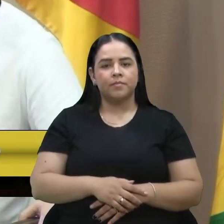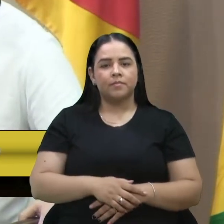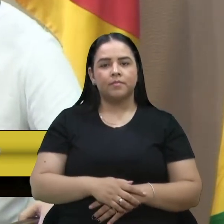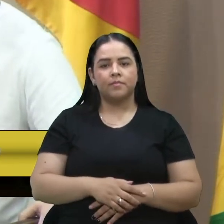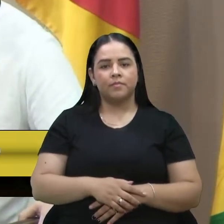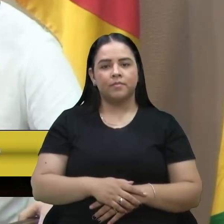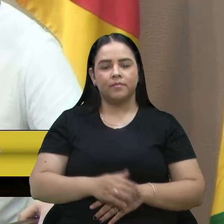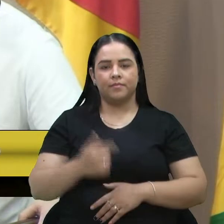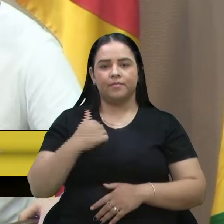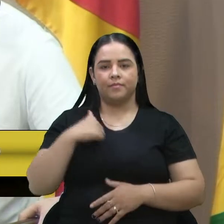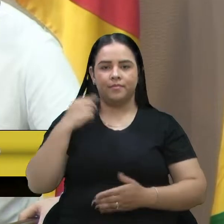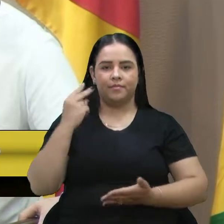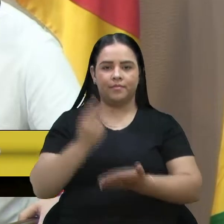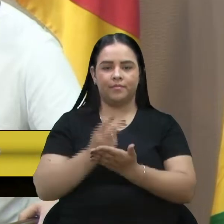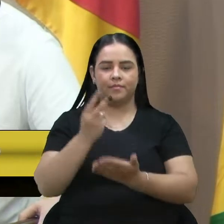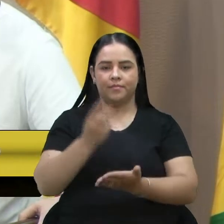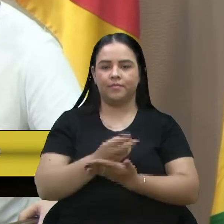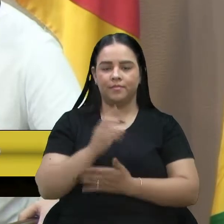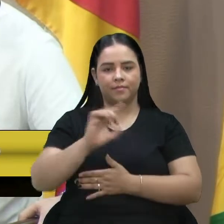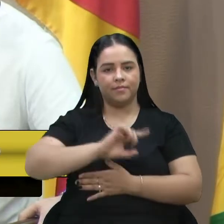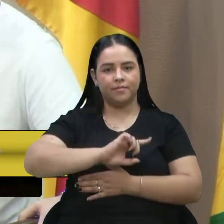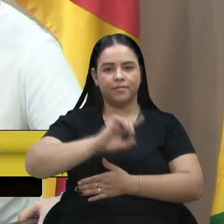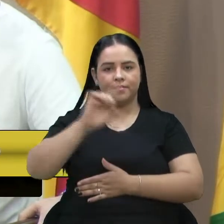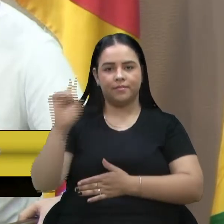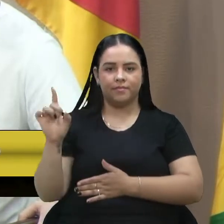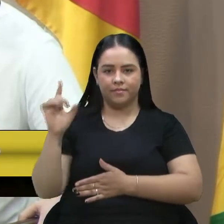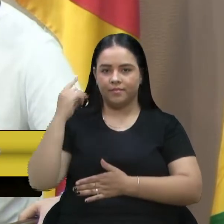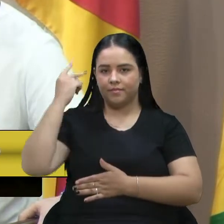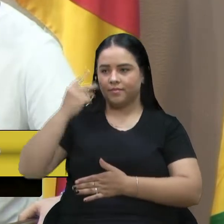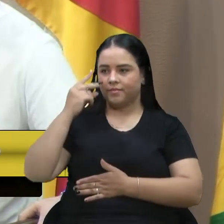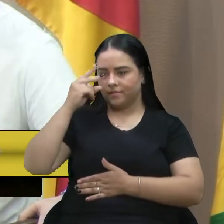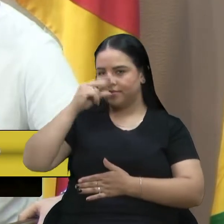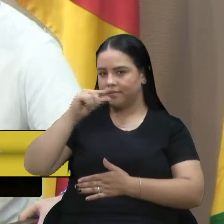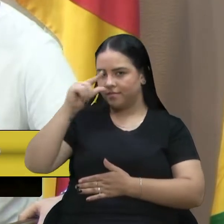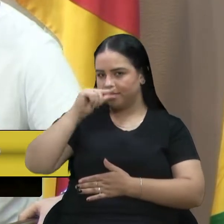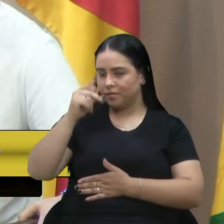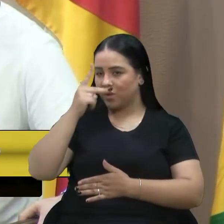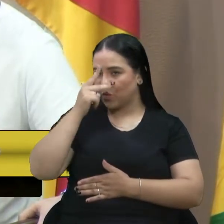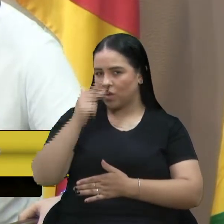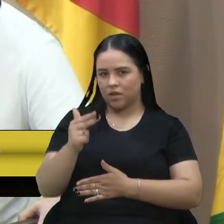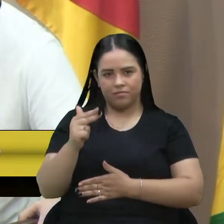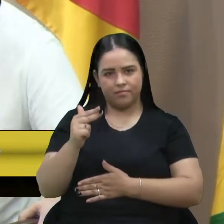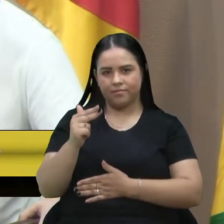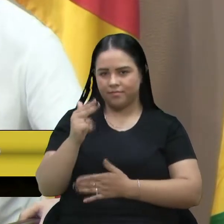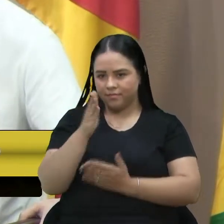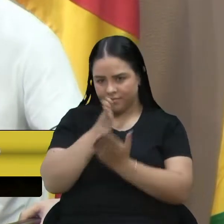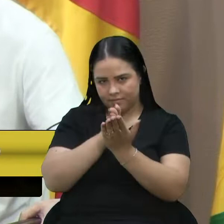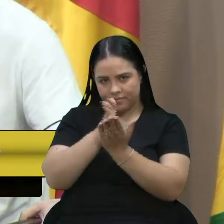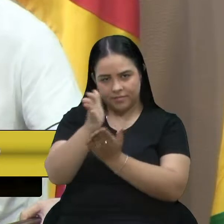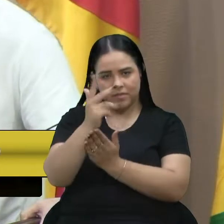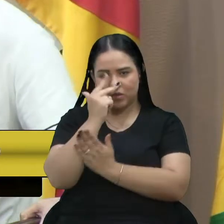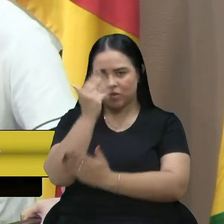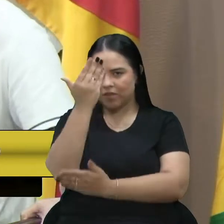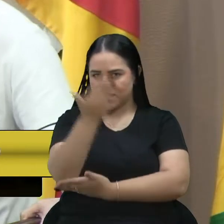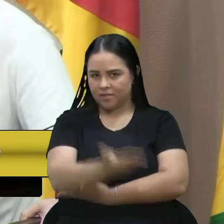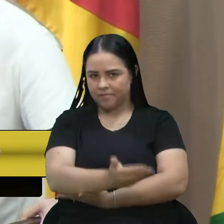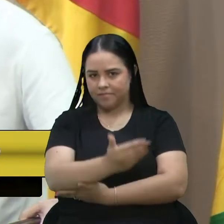Continuarei sendo de direita, também vereador Fantinel, na mesma linha de pensamento e atuação do senhor.